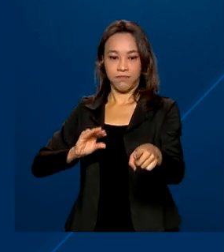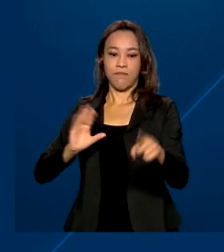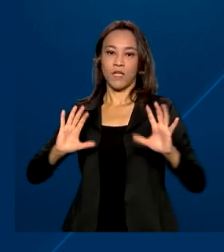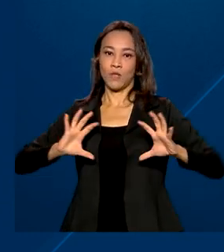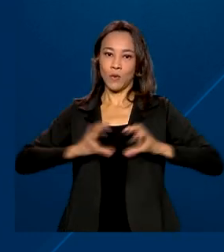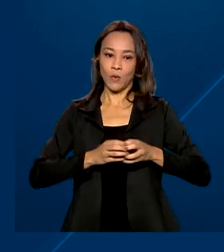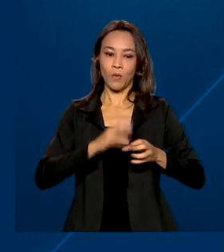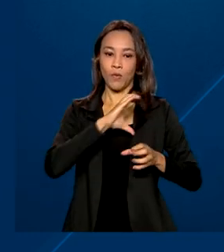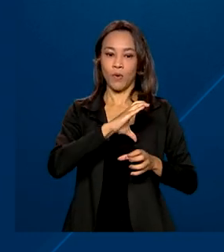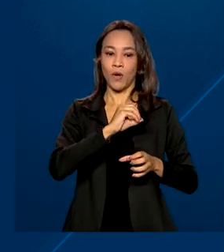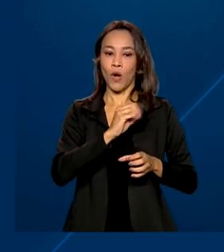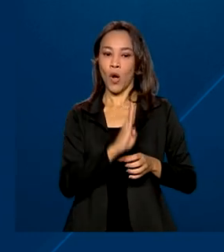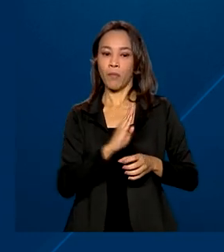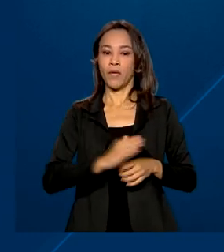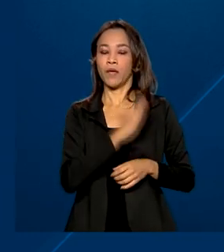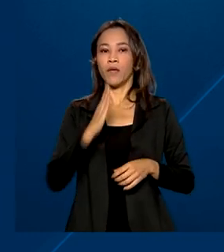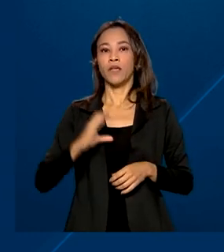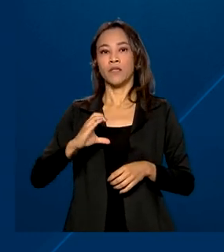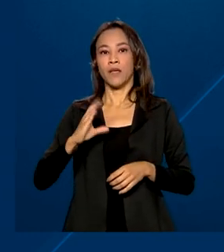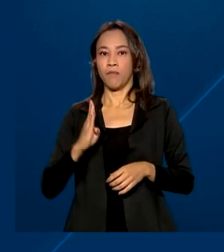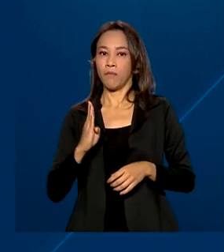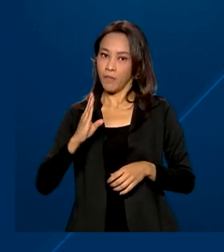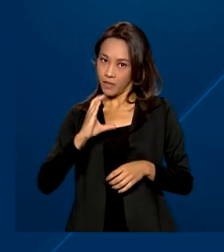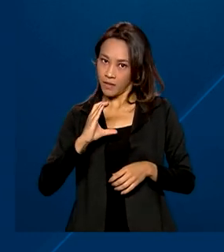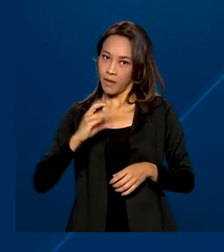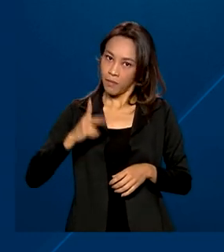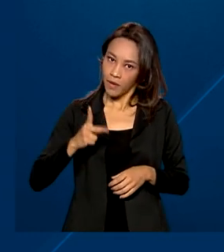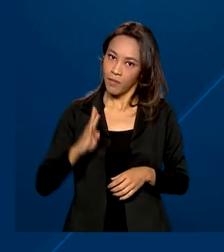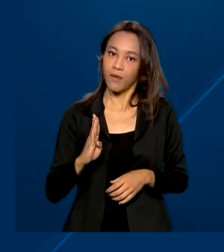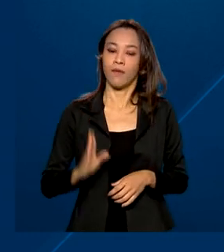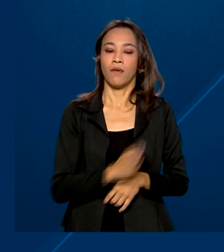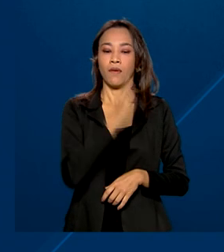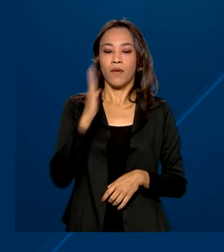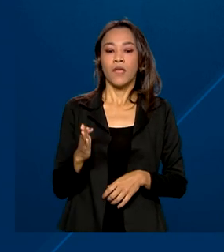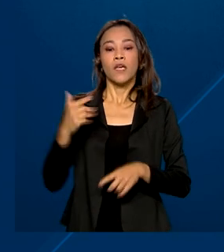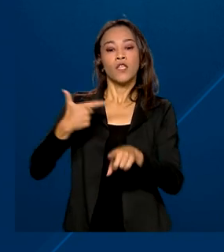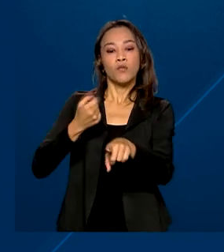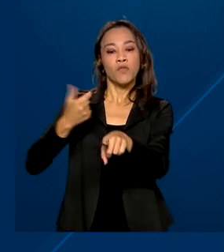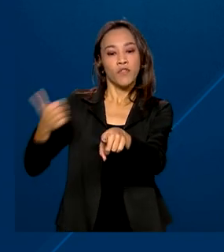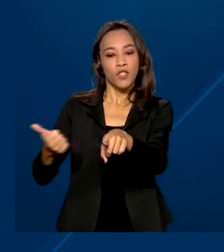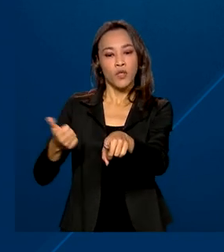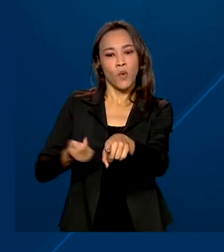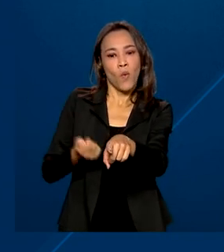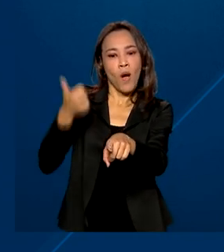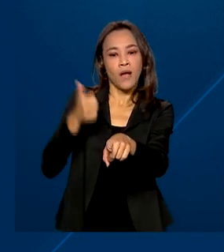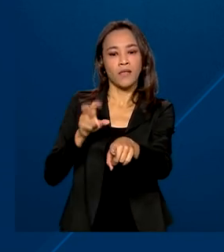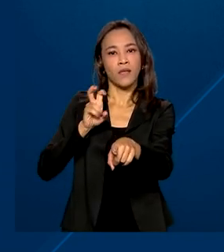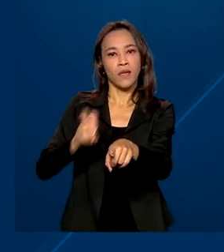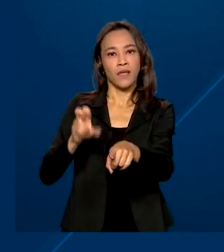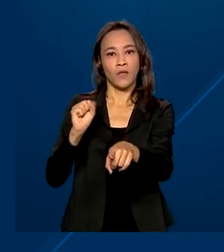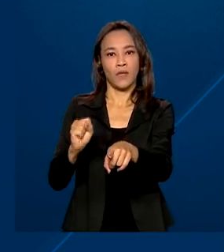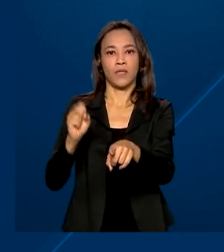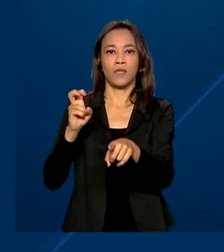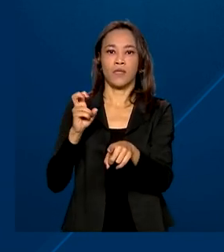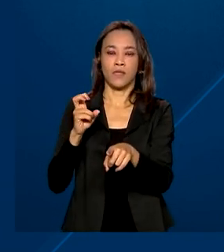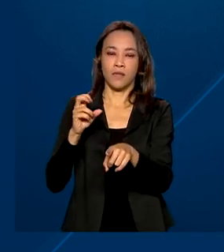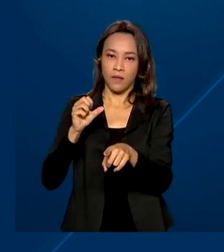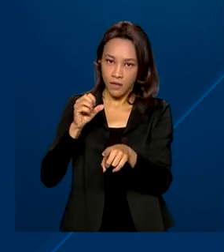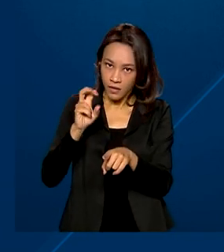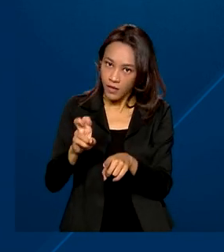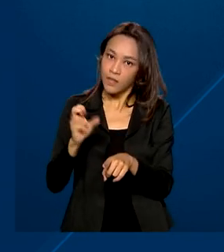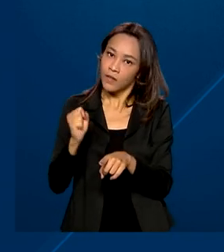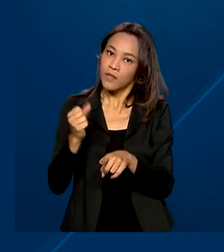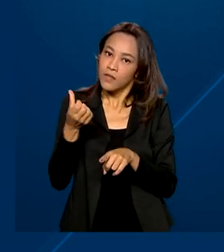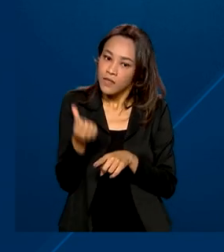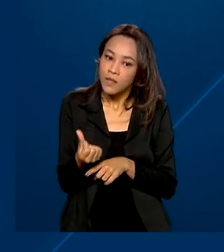paralímpico. E só no primeiro semestre de 2021, o repasse foi de quase 586 milhões de